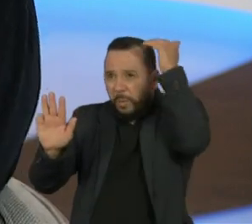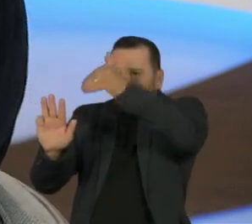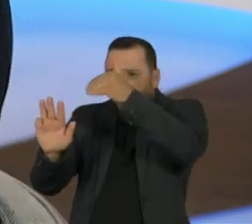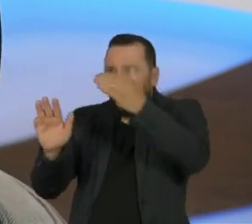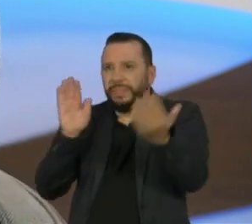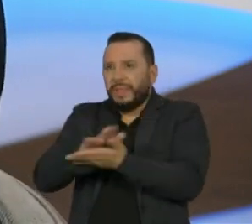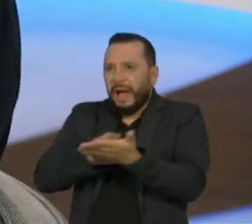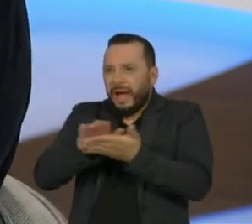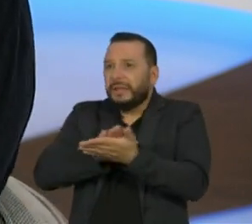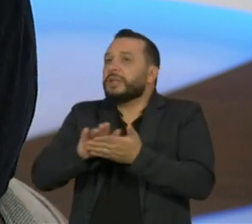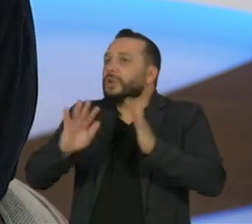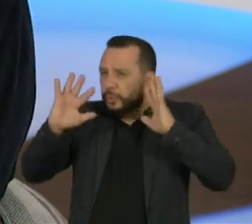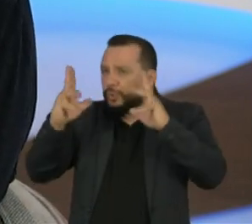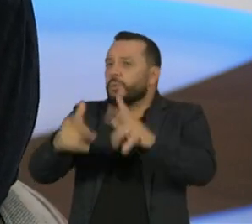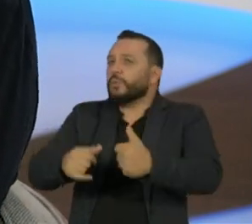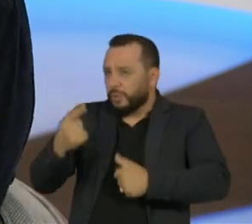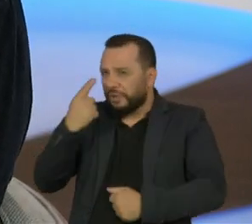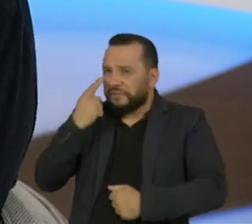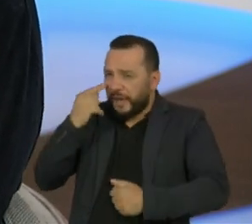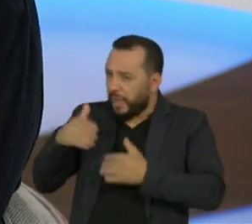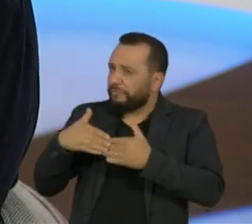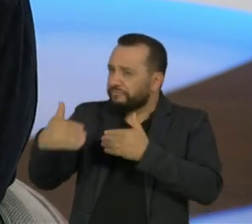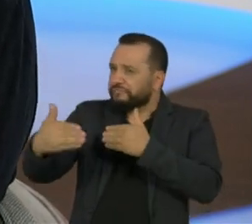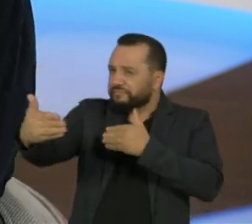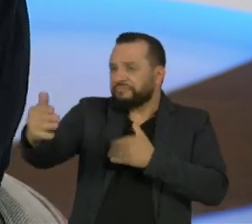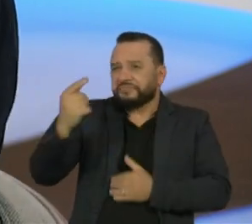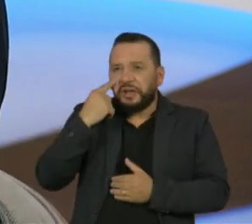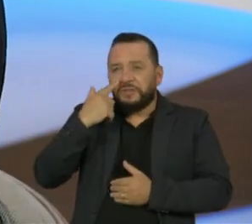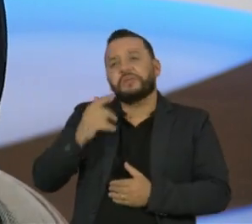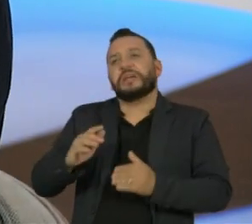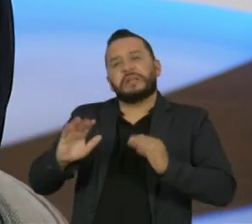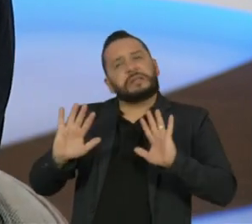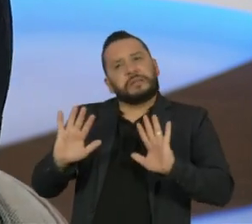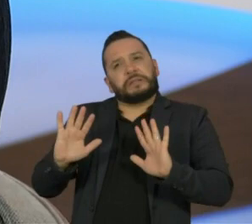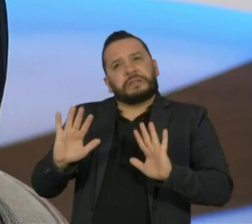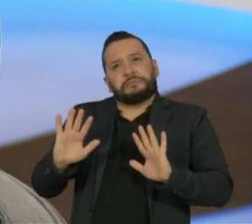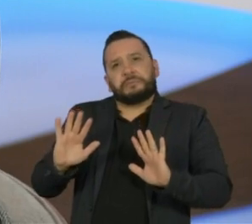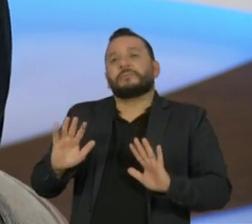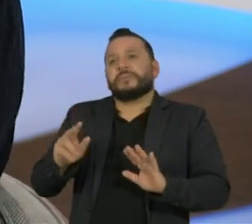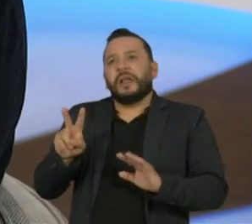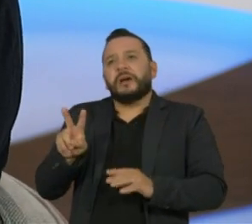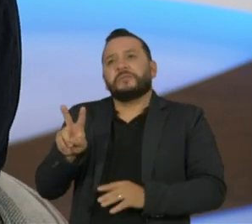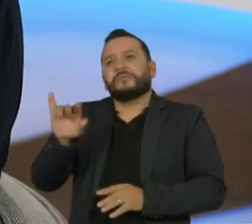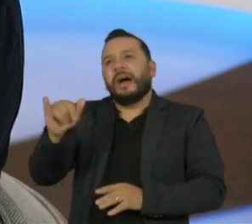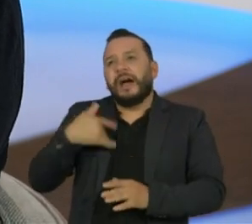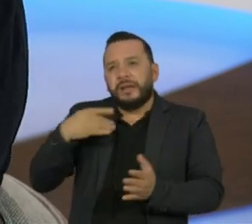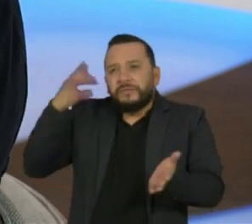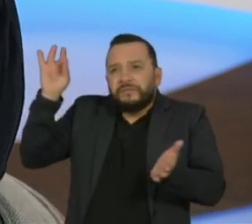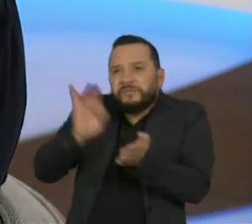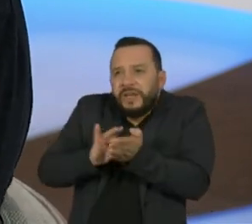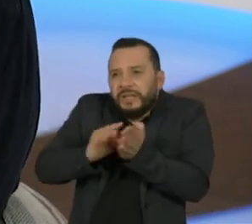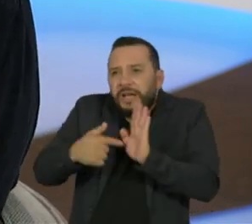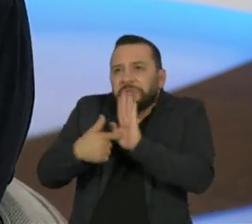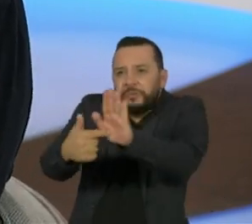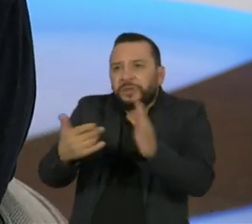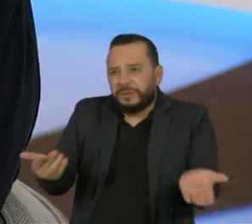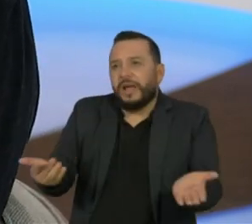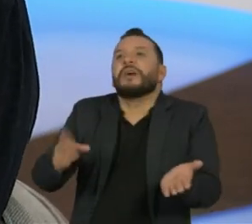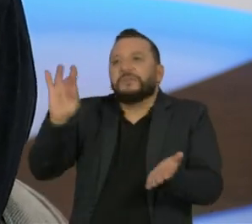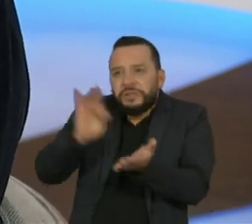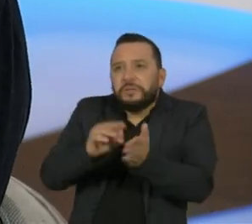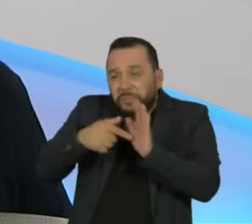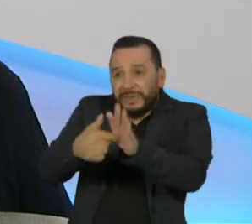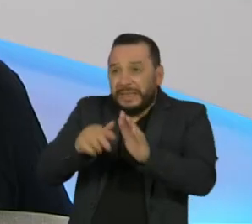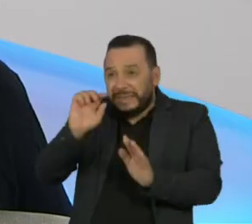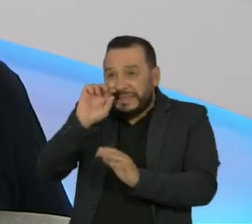isso tudo vai ser passado em pratos limpos, vai vir, a verdade vai vir à tona. Só não virar à tona se a gente